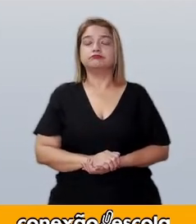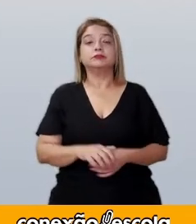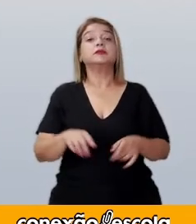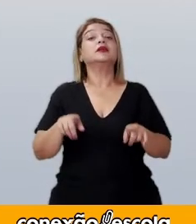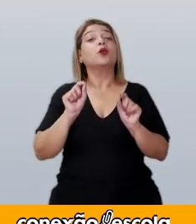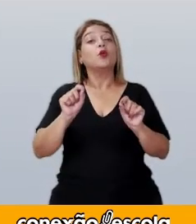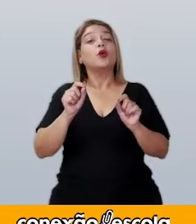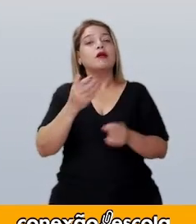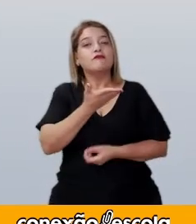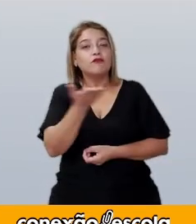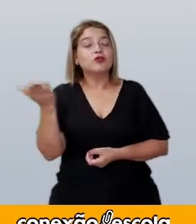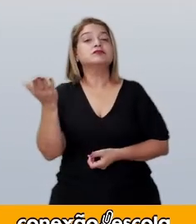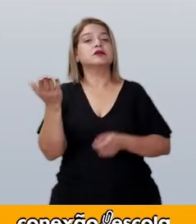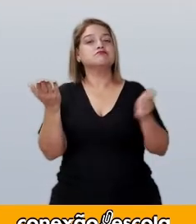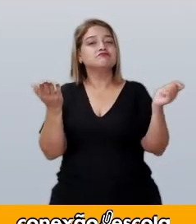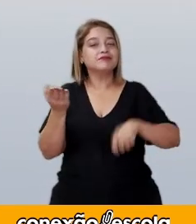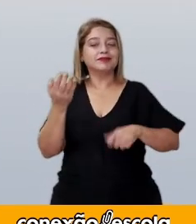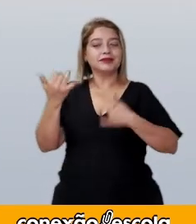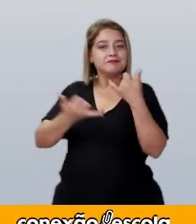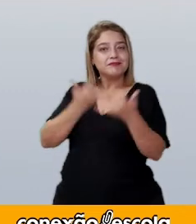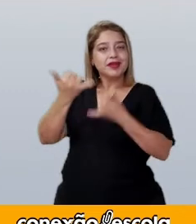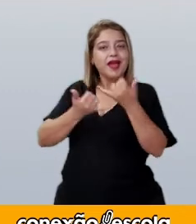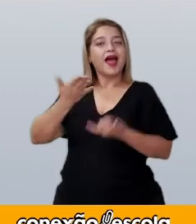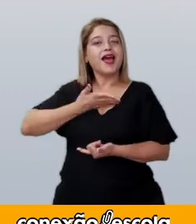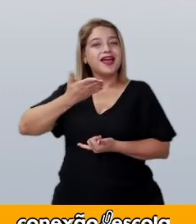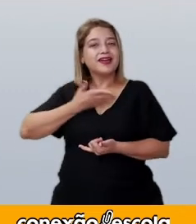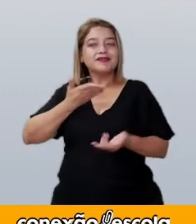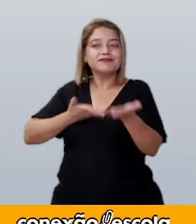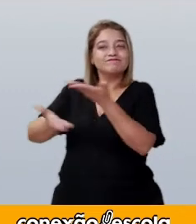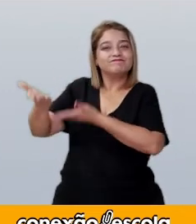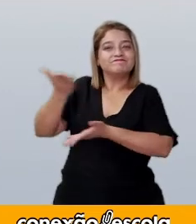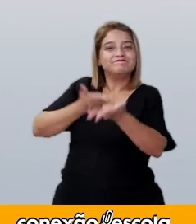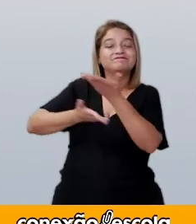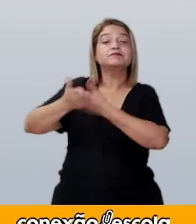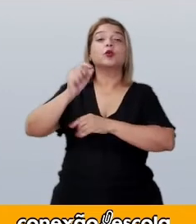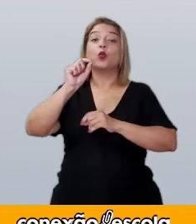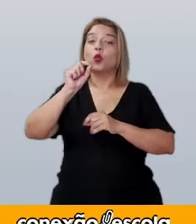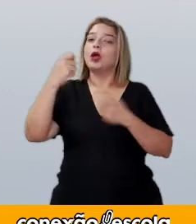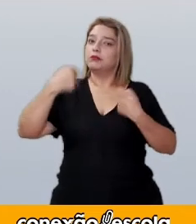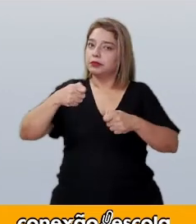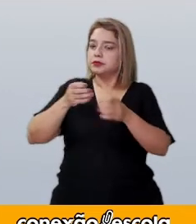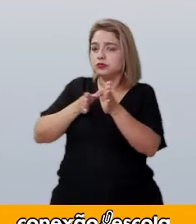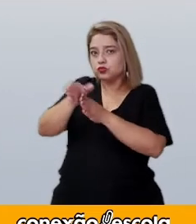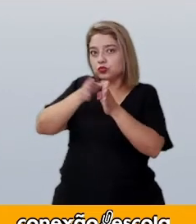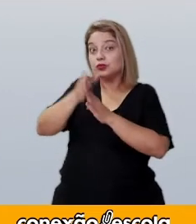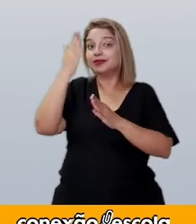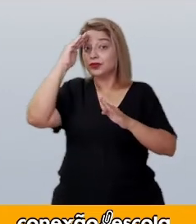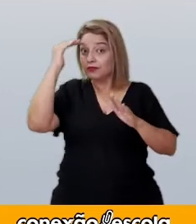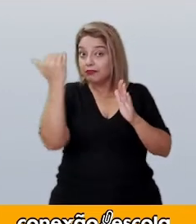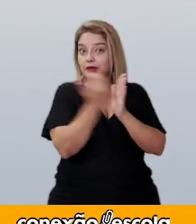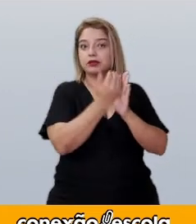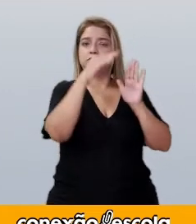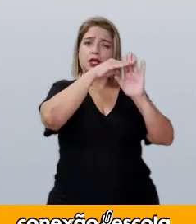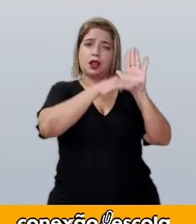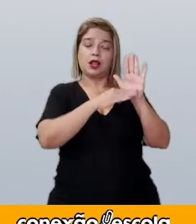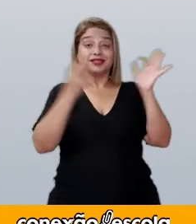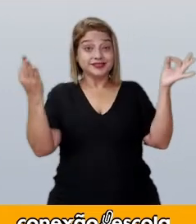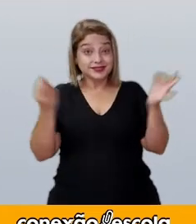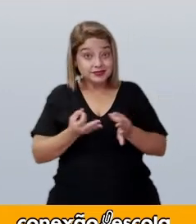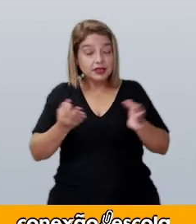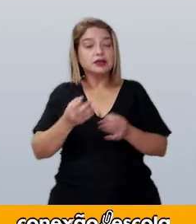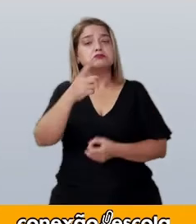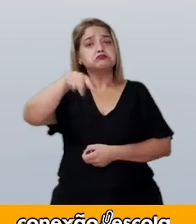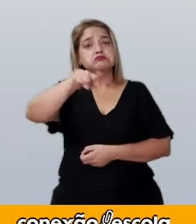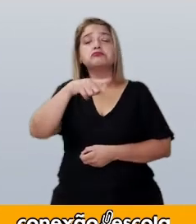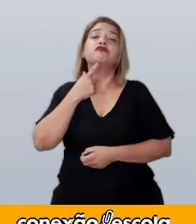tal jogar um jogo com seus colegas, seguindo as regras do jogo? Você poderá usar